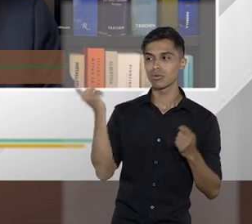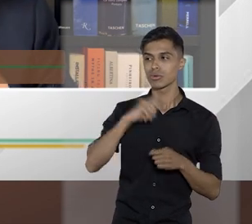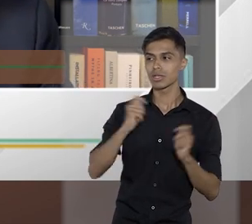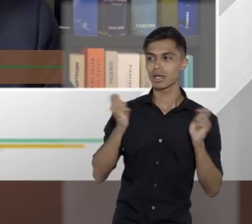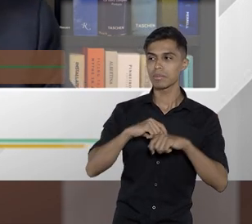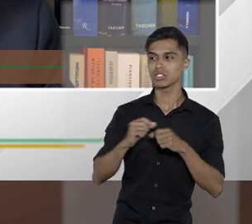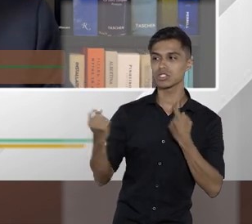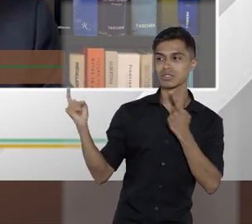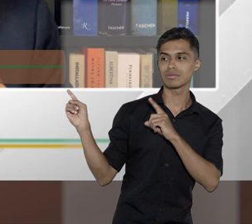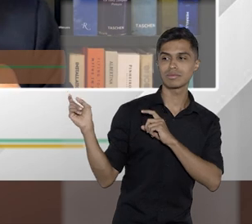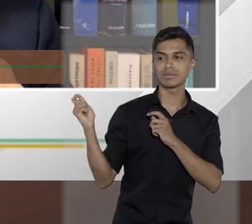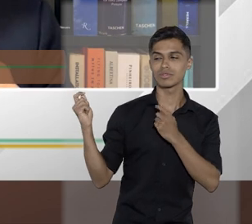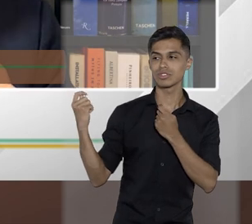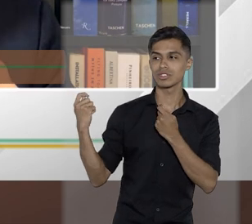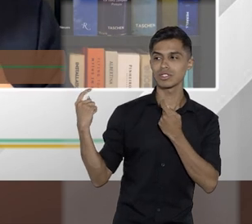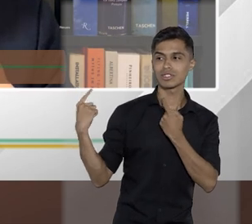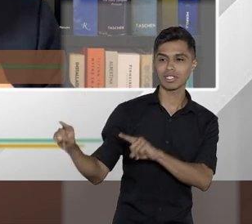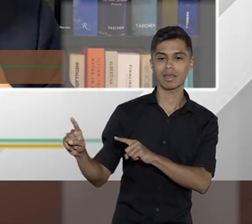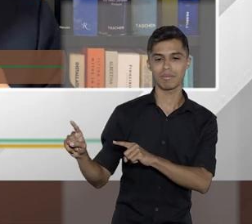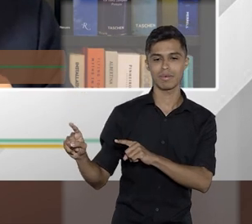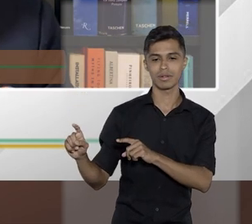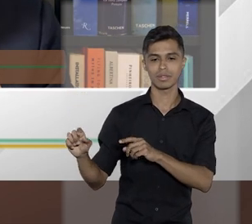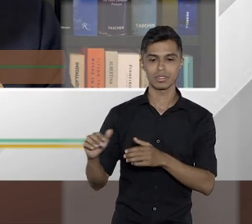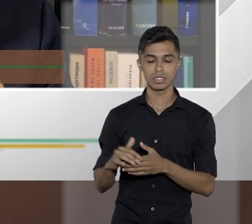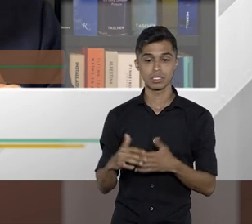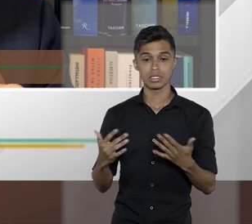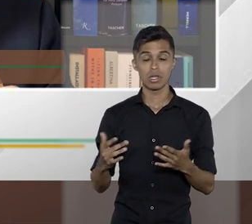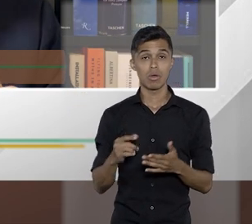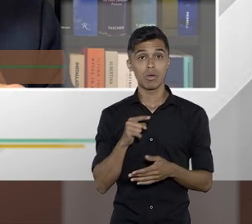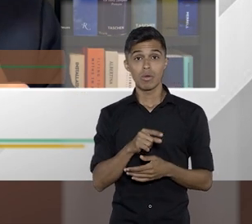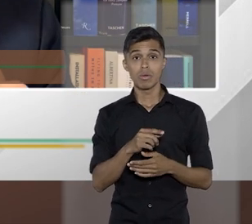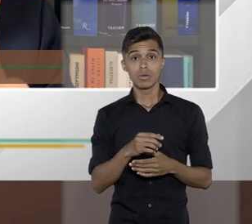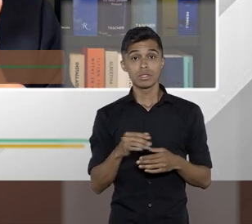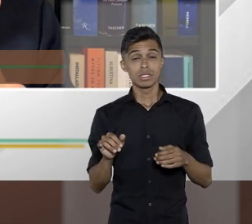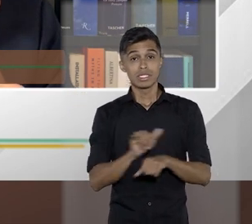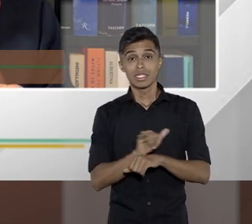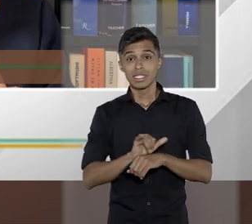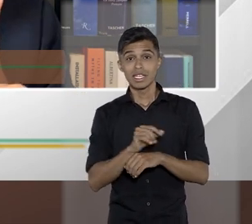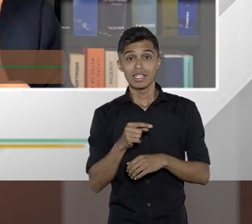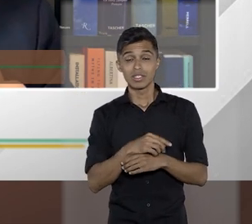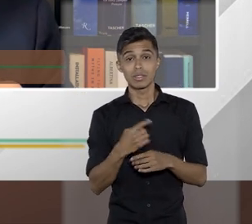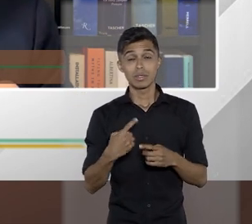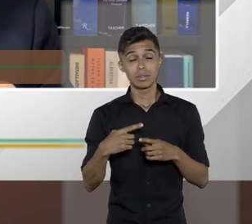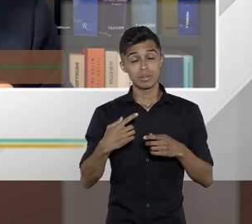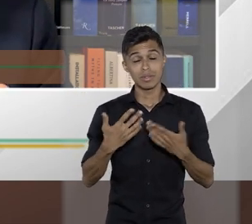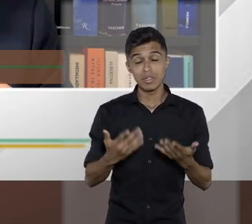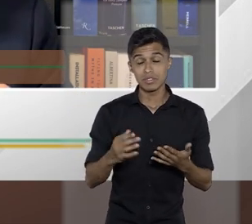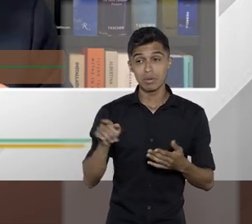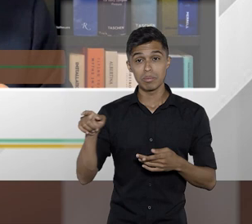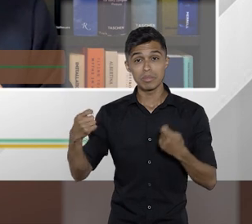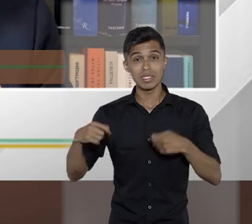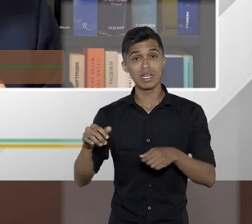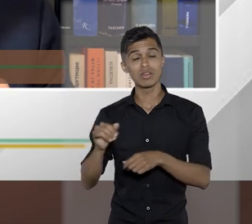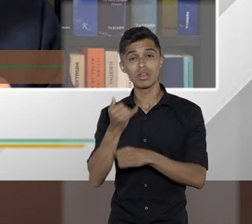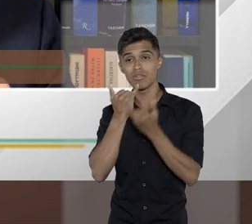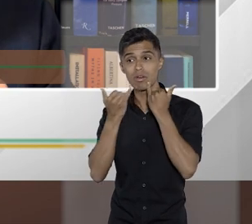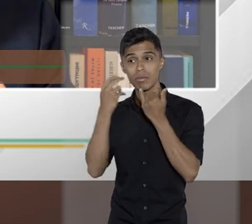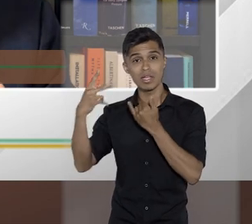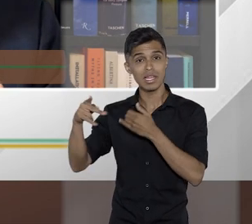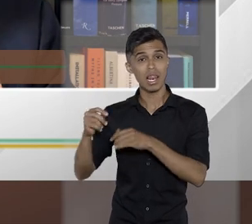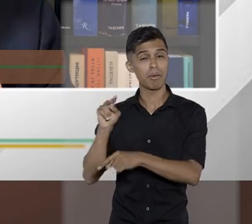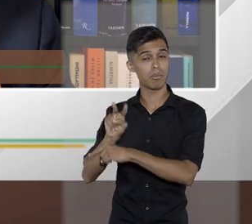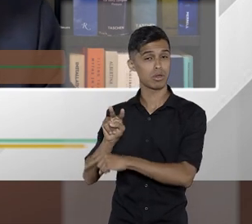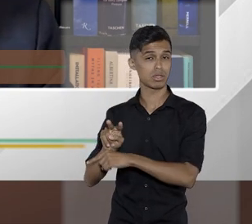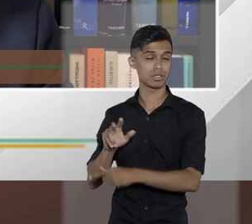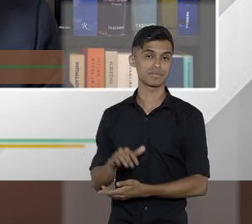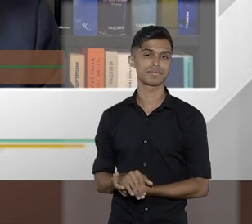ele. Ou seja, aí, inclusive, é um ponto de conexão não só da proteção de dados com o direito tributário, mas da